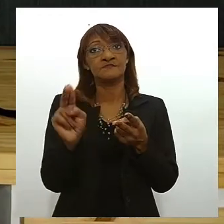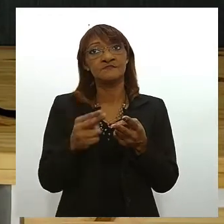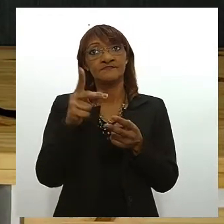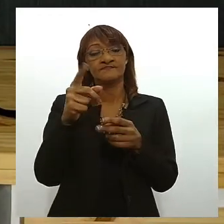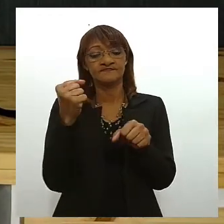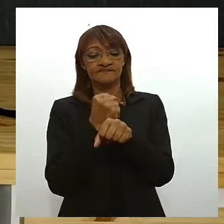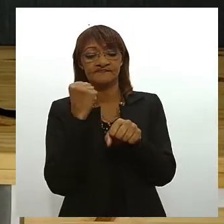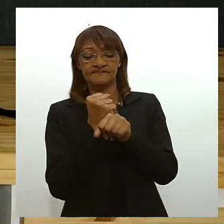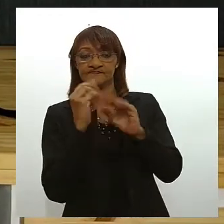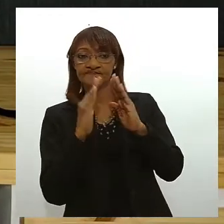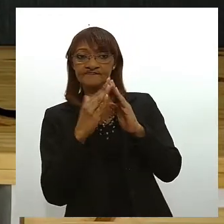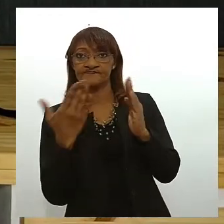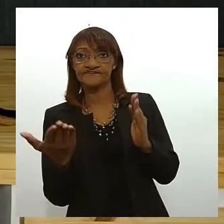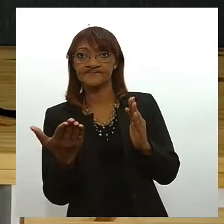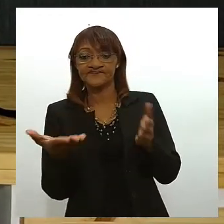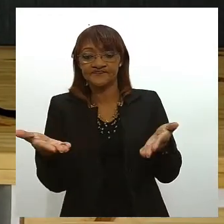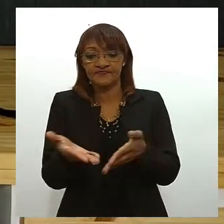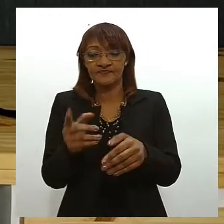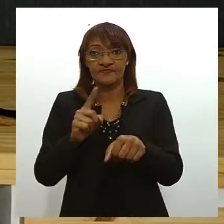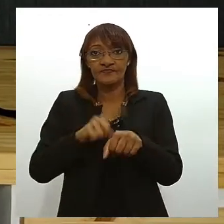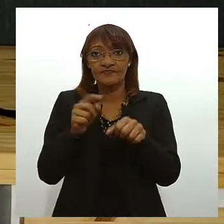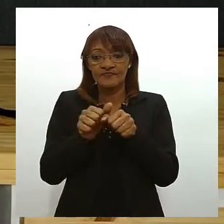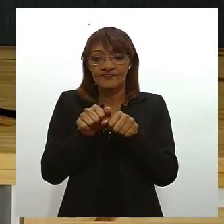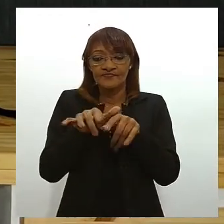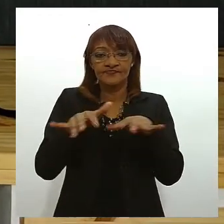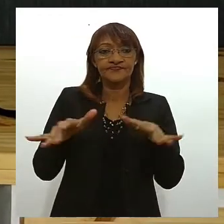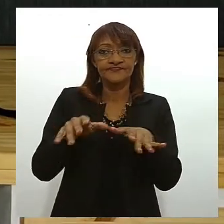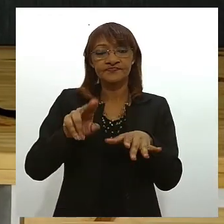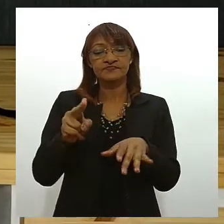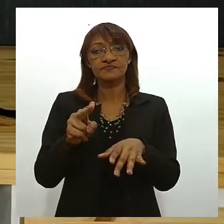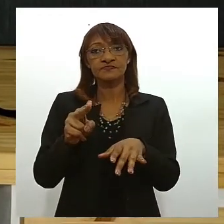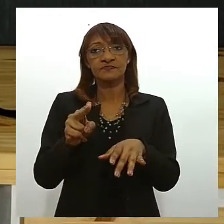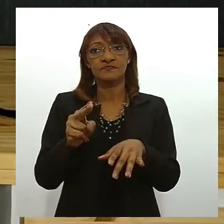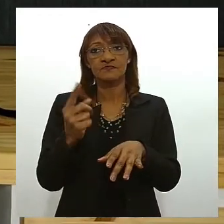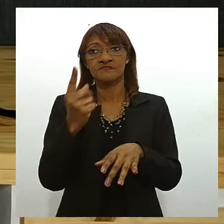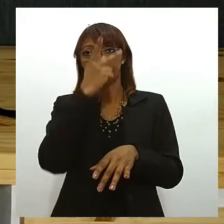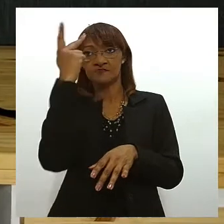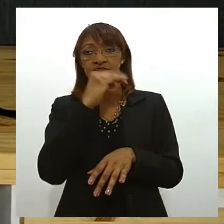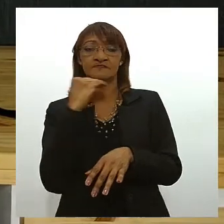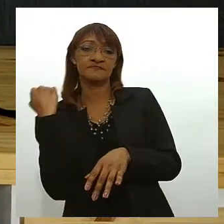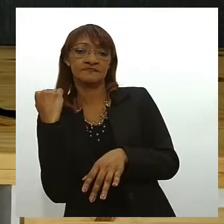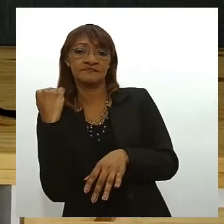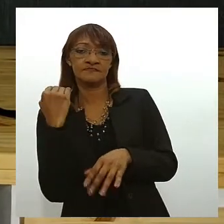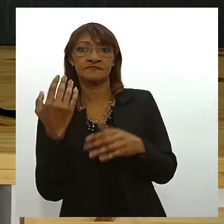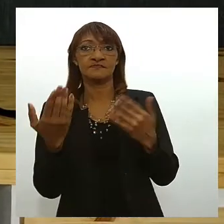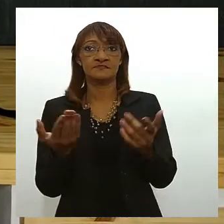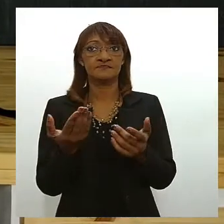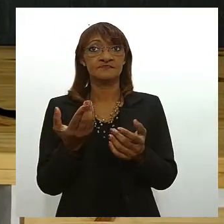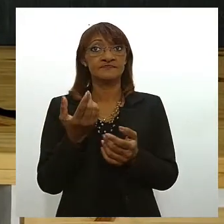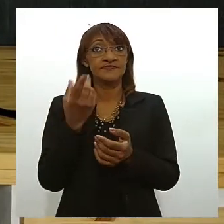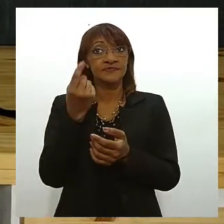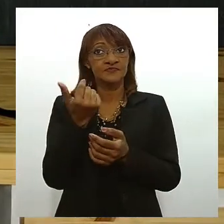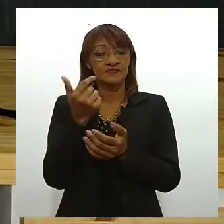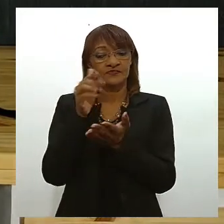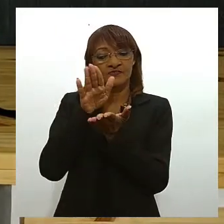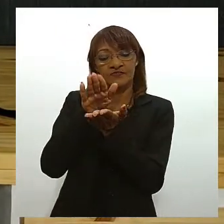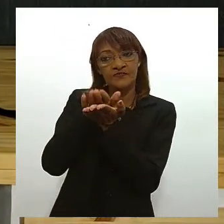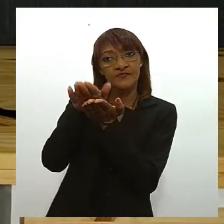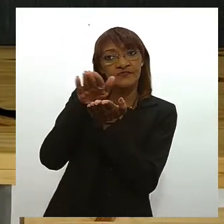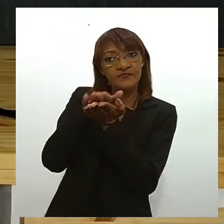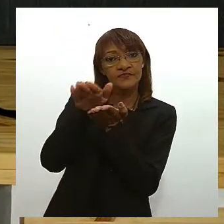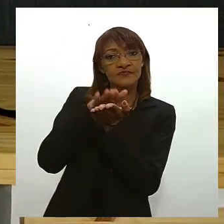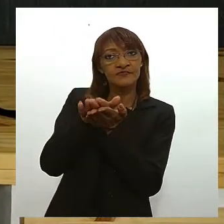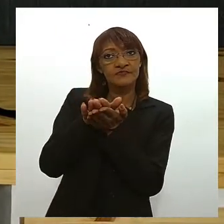um momento de pandemia ou até mesmo o falecimento de um ente querido esse recurso guardado é o que garante a sua